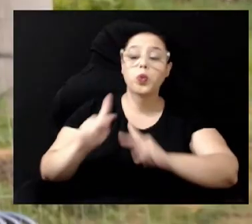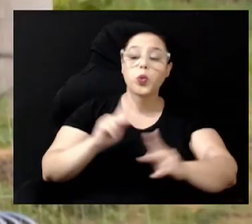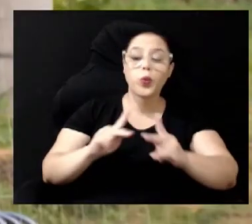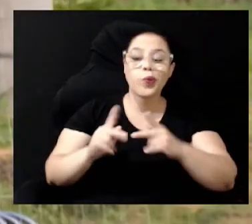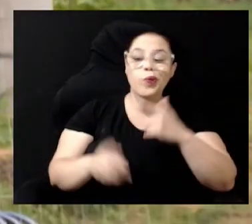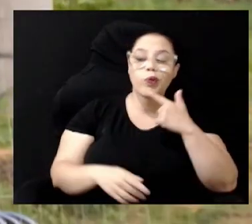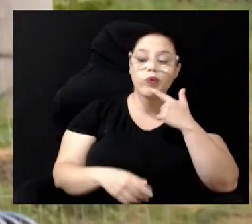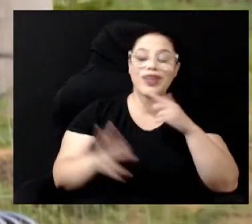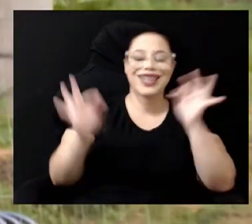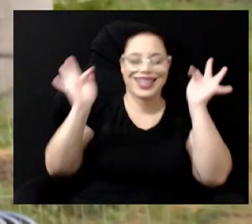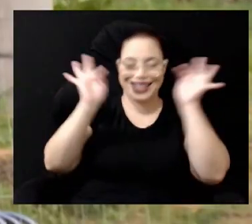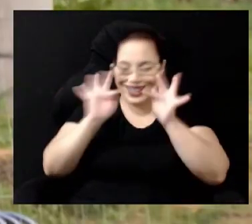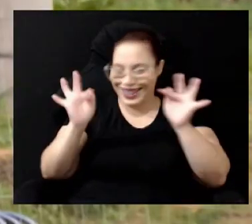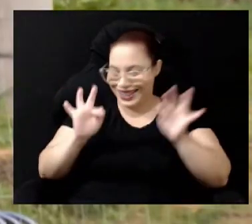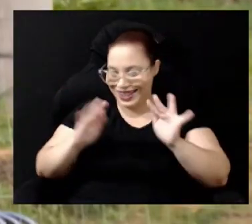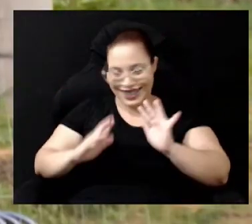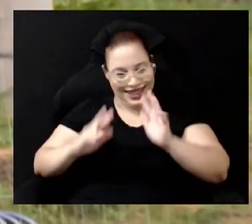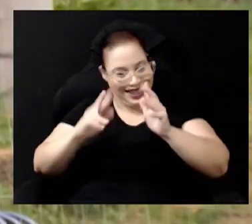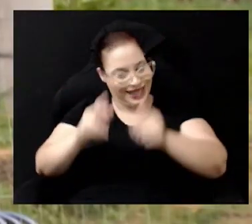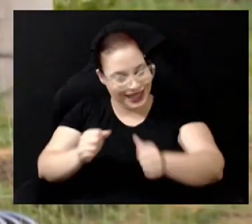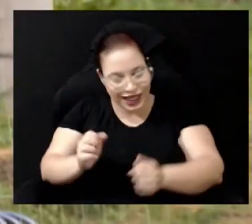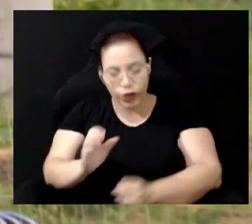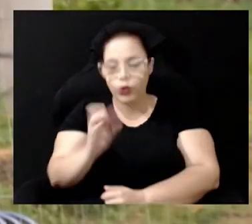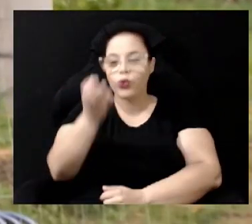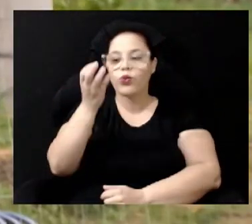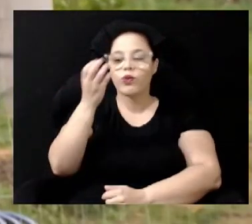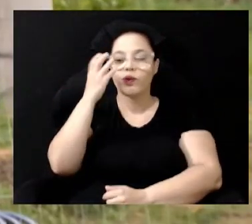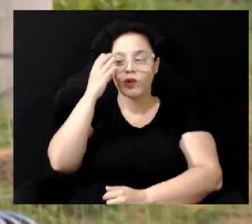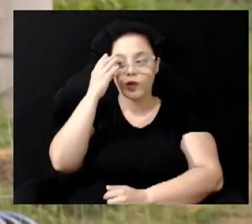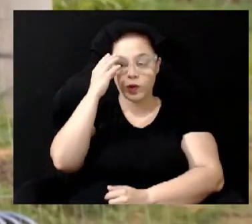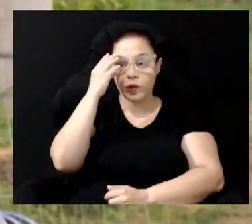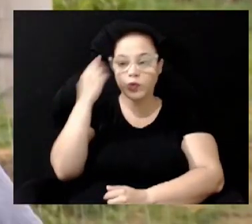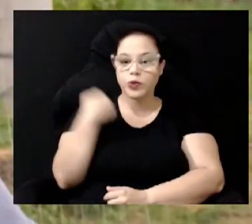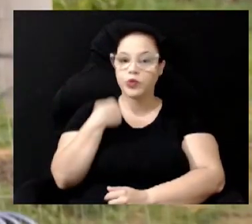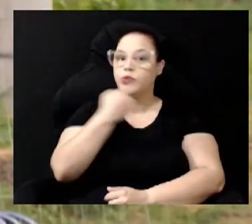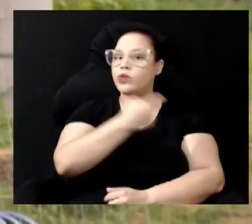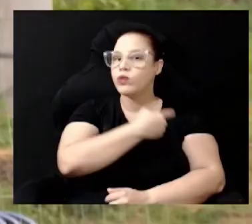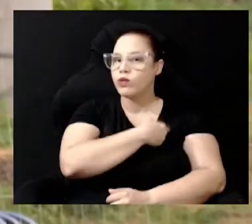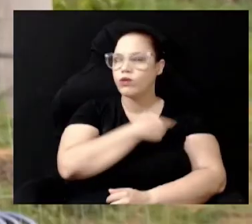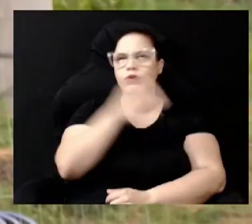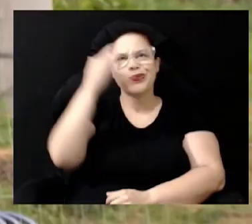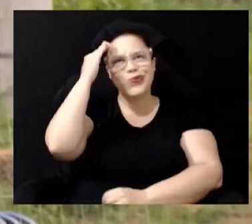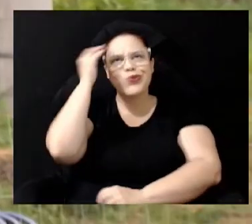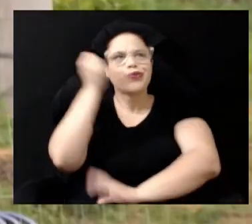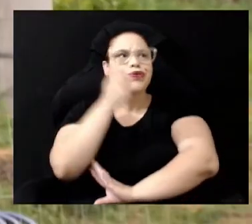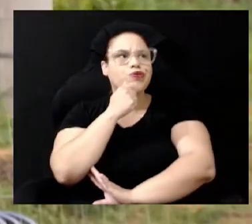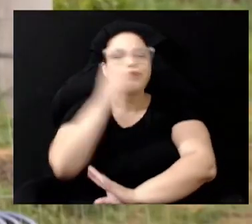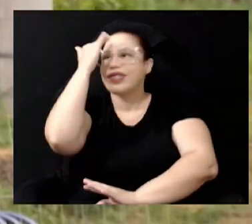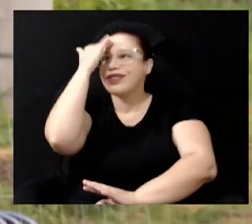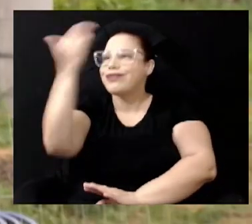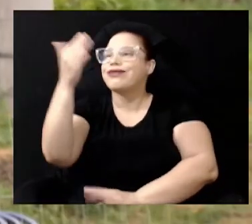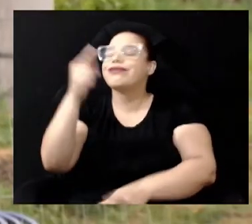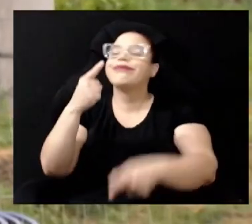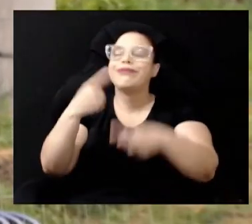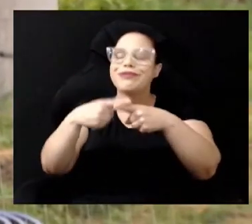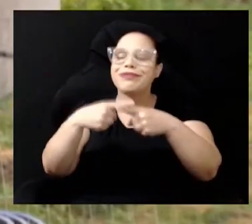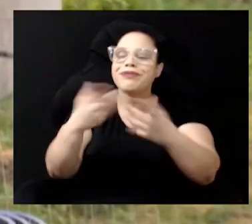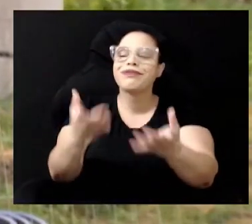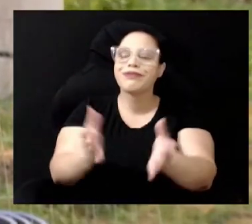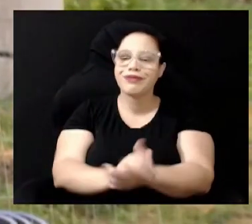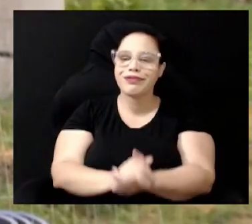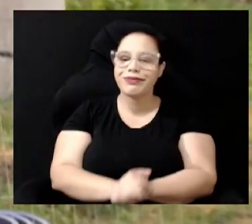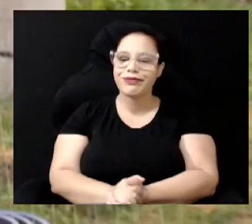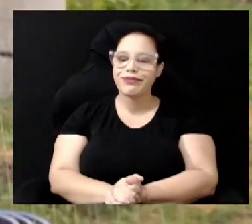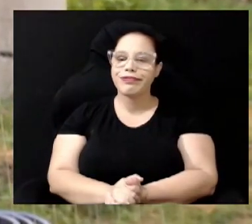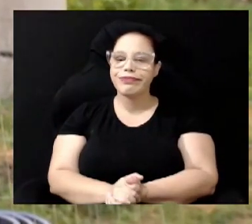Com tudo que está acontecendo Nós estamos, sabe? Agradecidos porque Quando esse